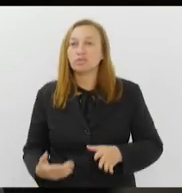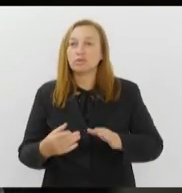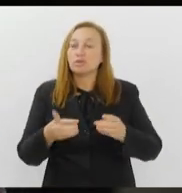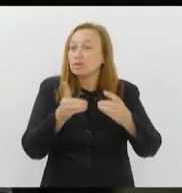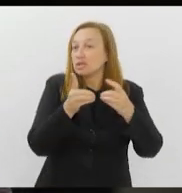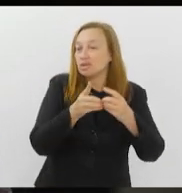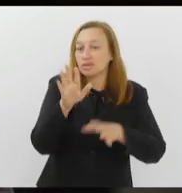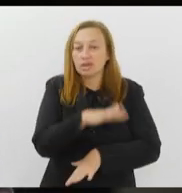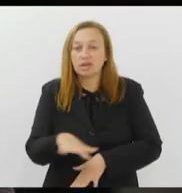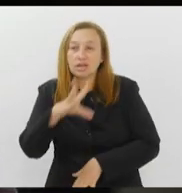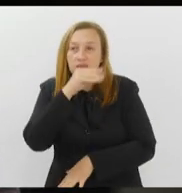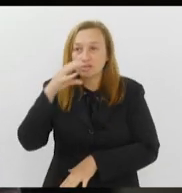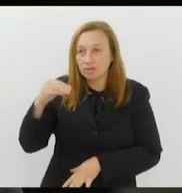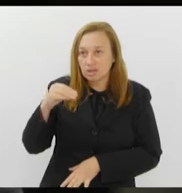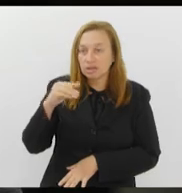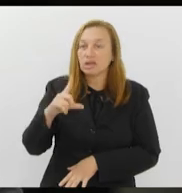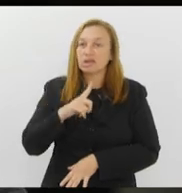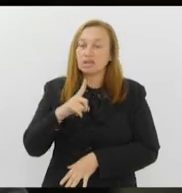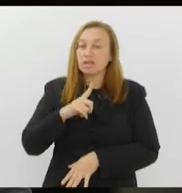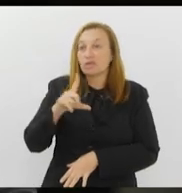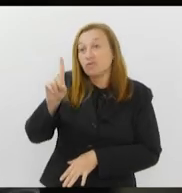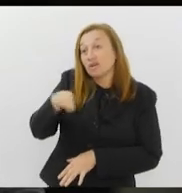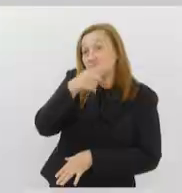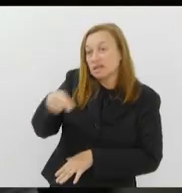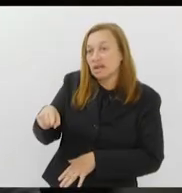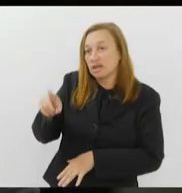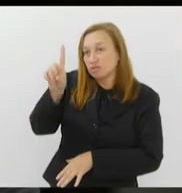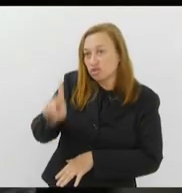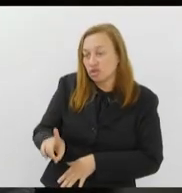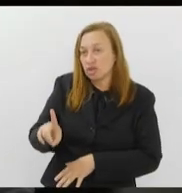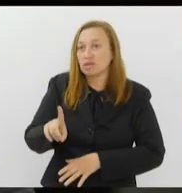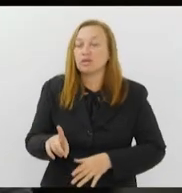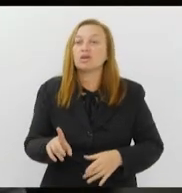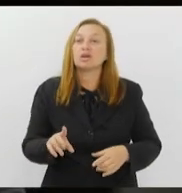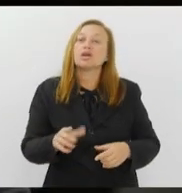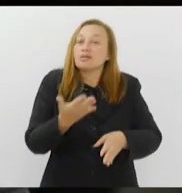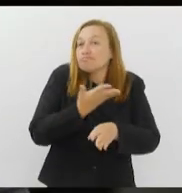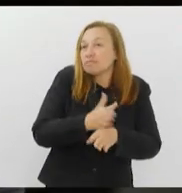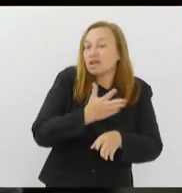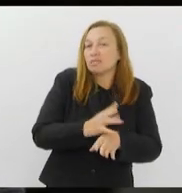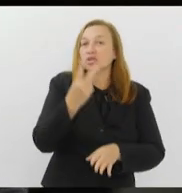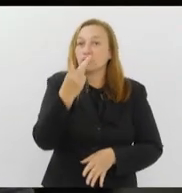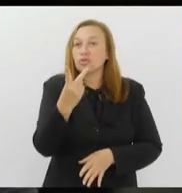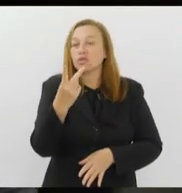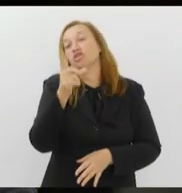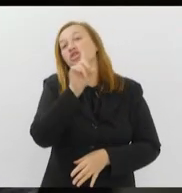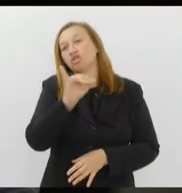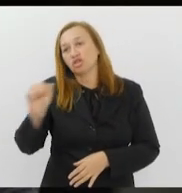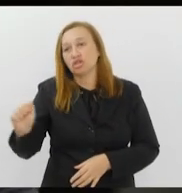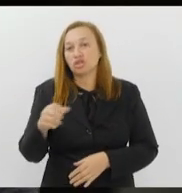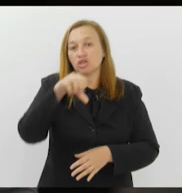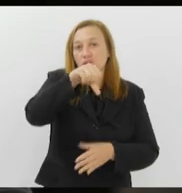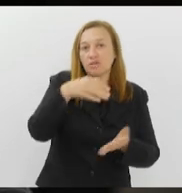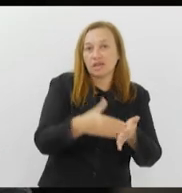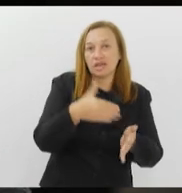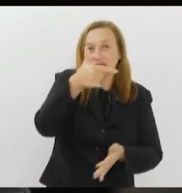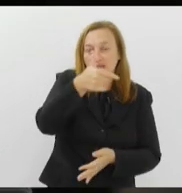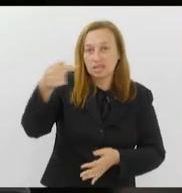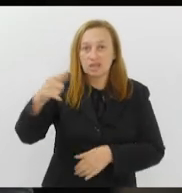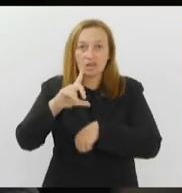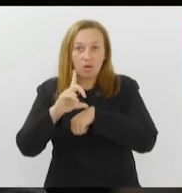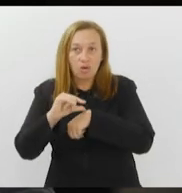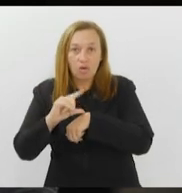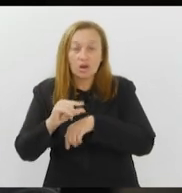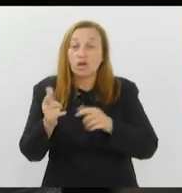ou adolescente que teve seu direito ameaçado ou violado. Nesse treinamento nós são dois dias de nove às dezessete horas